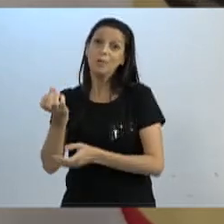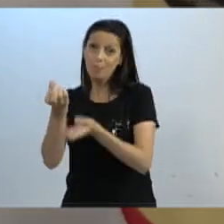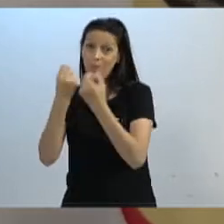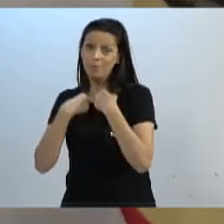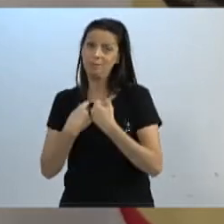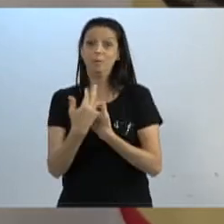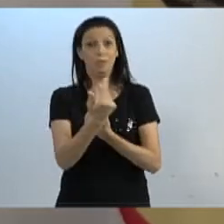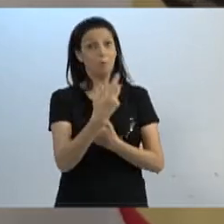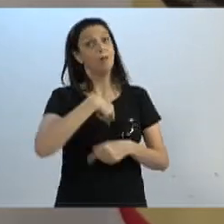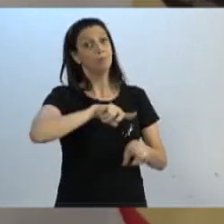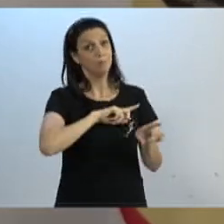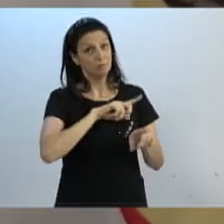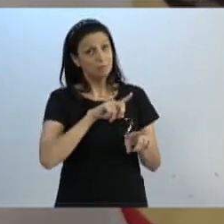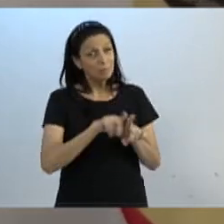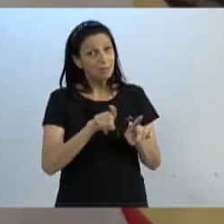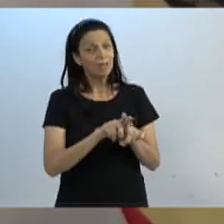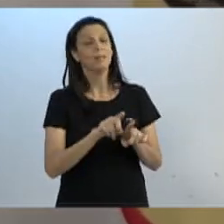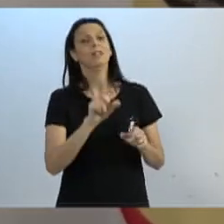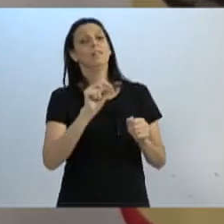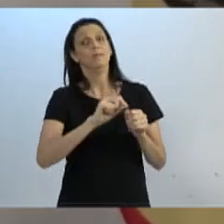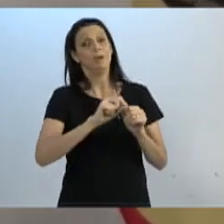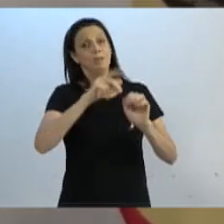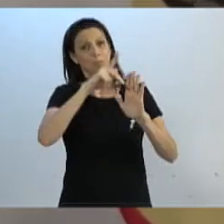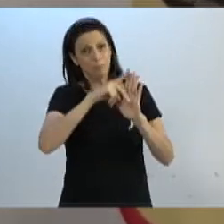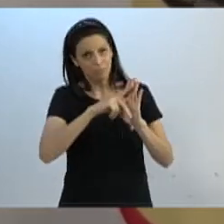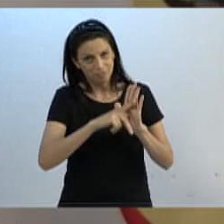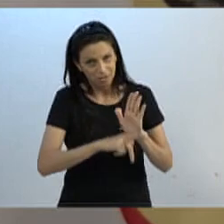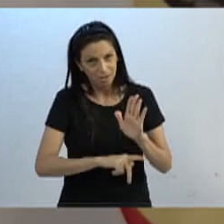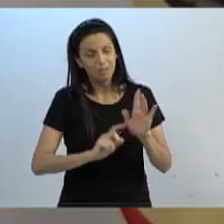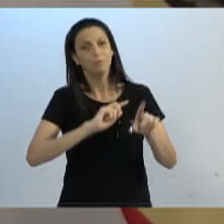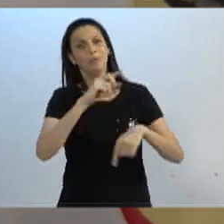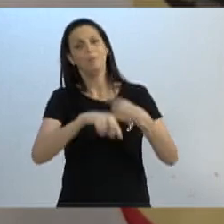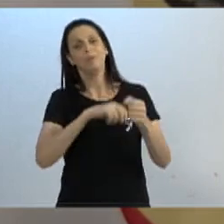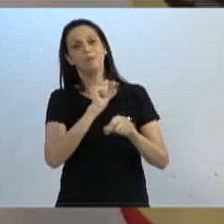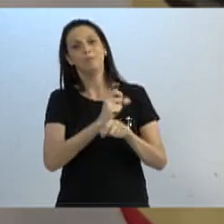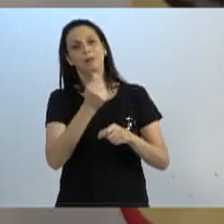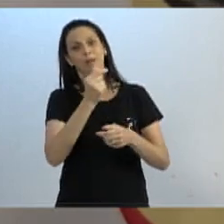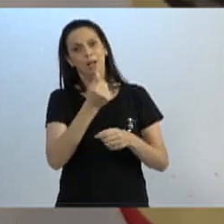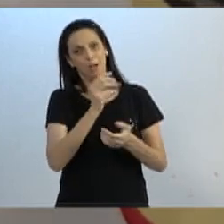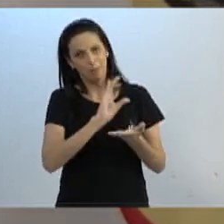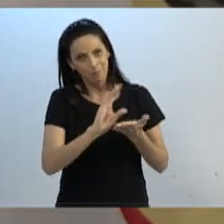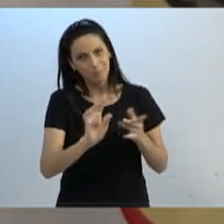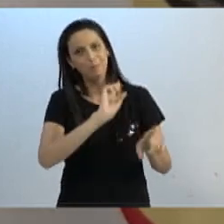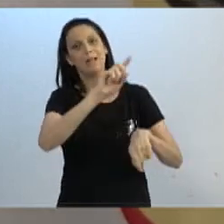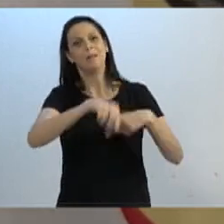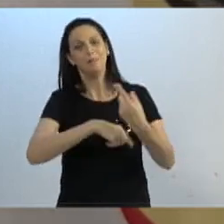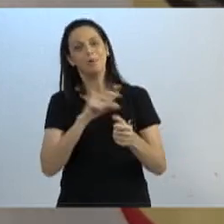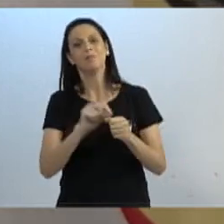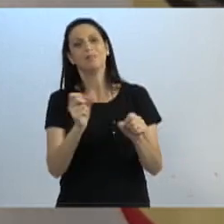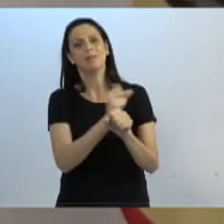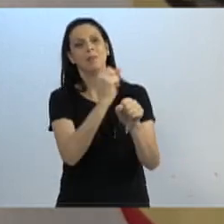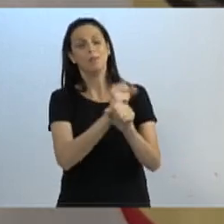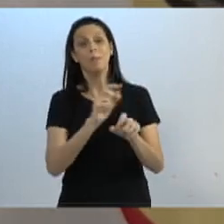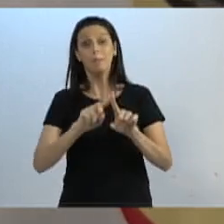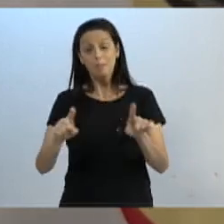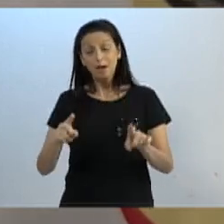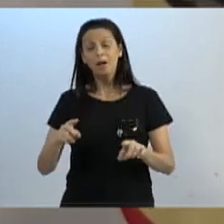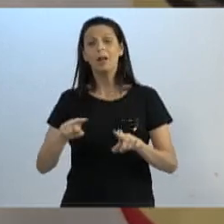buscar recursos para depois ser atendido aquilo que o bairro precisa de verdade. Mas o gabinete do vereador Becker está aí feliz, contente,